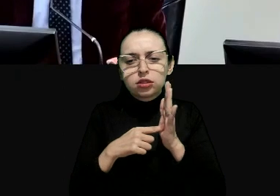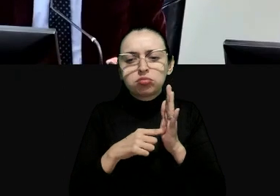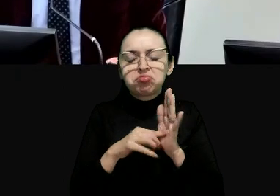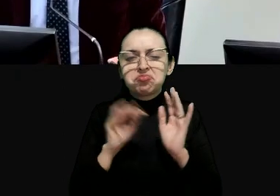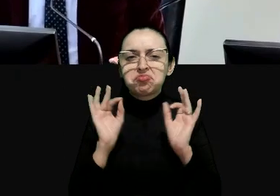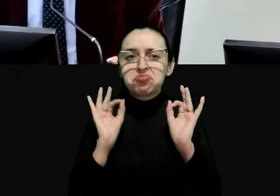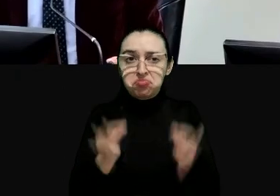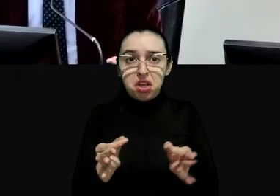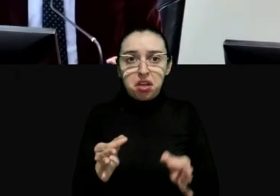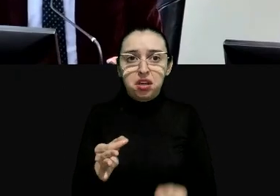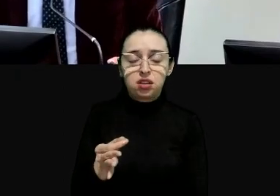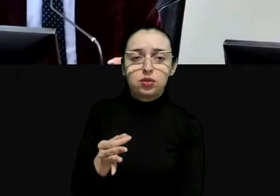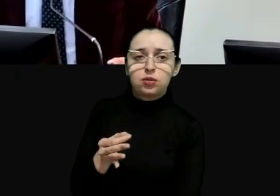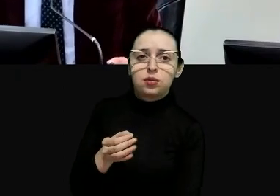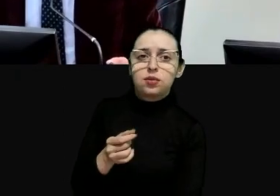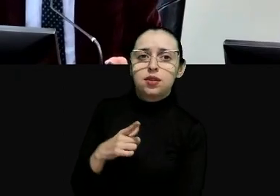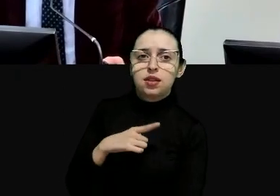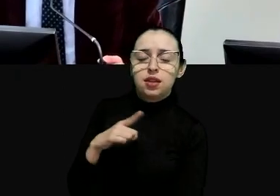que tem este